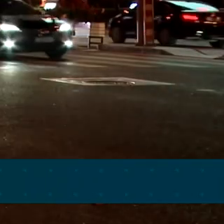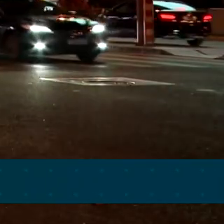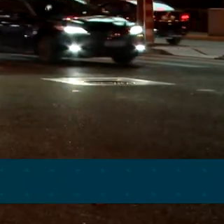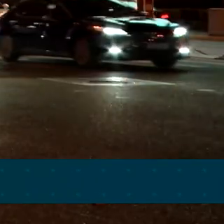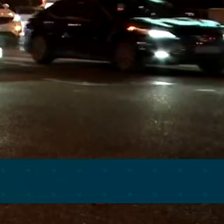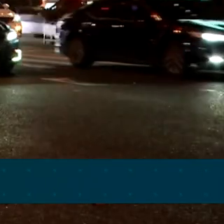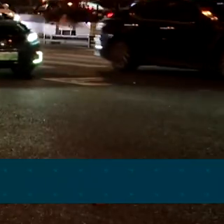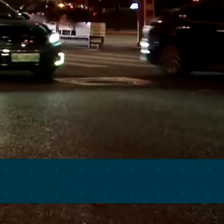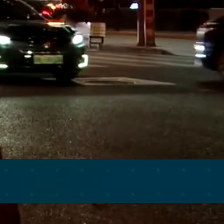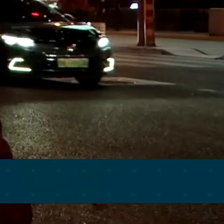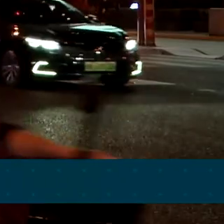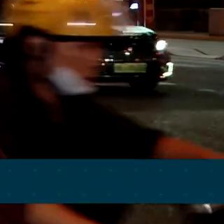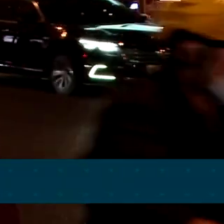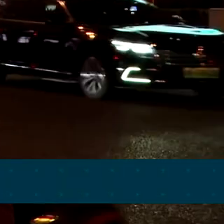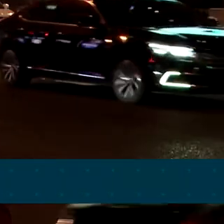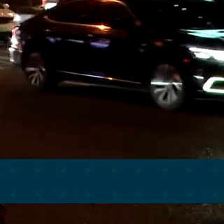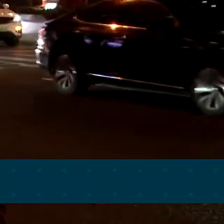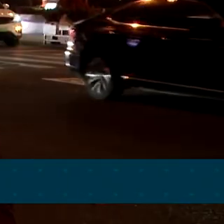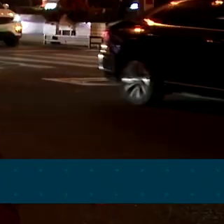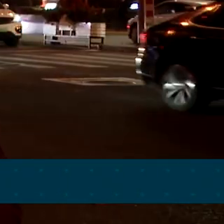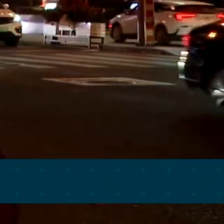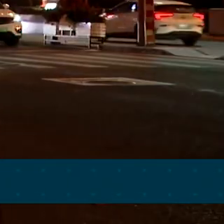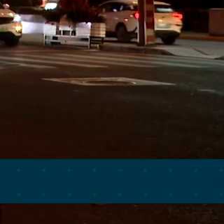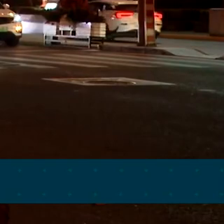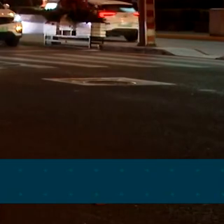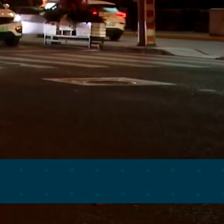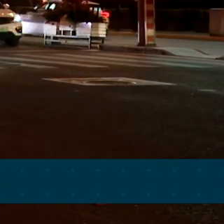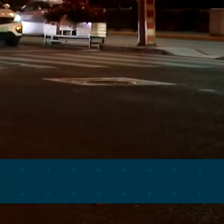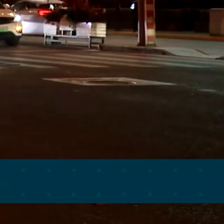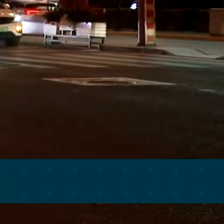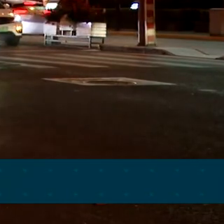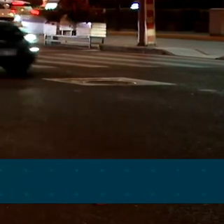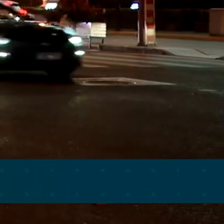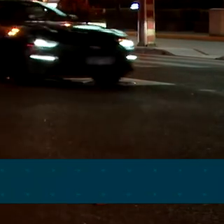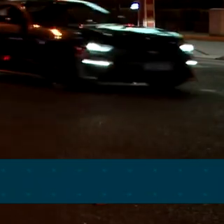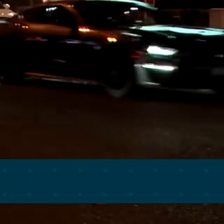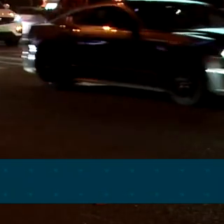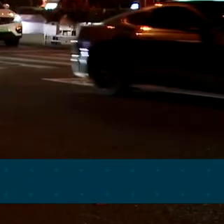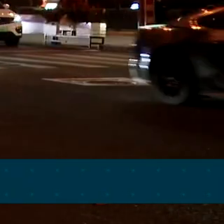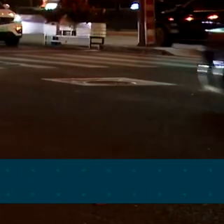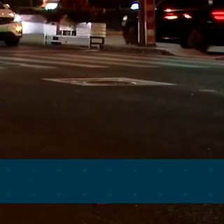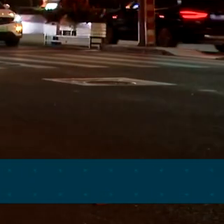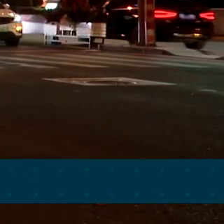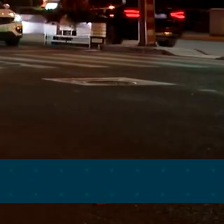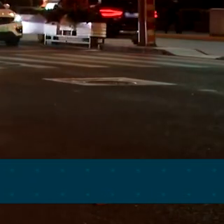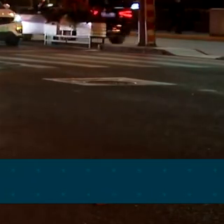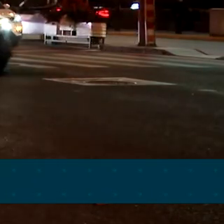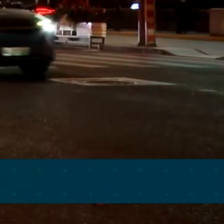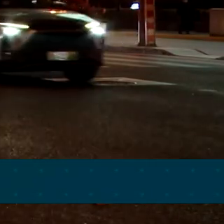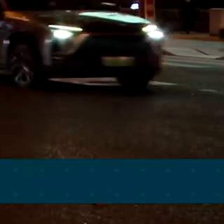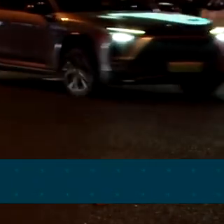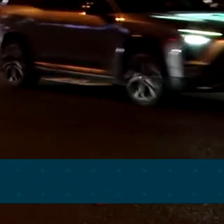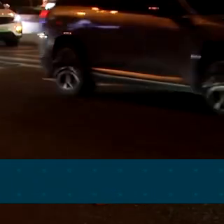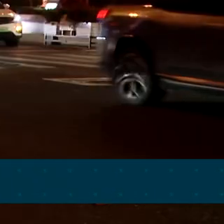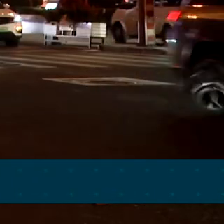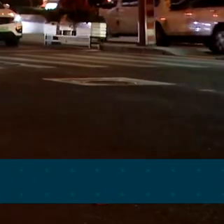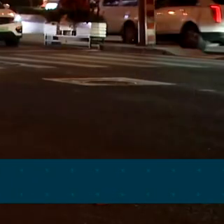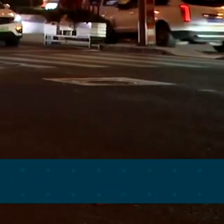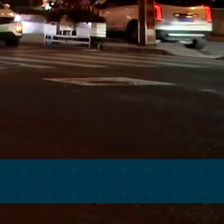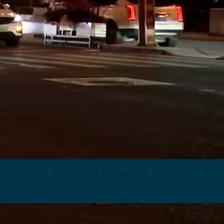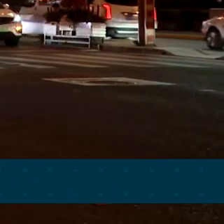Marina Silva. A China é o principal parceiro comercial do Brasil. Desde a primeira visita do presidente Lula ao país em